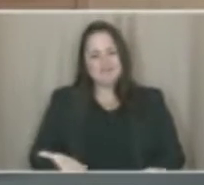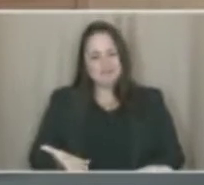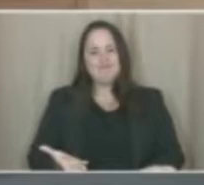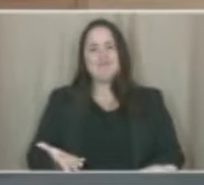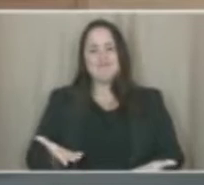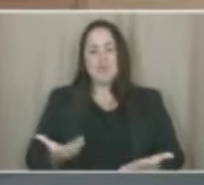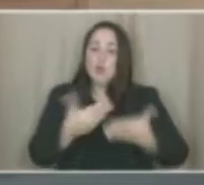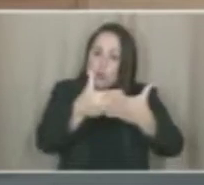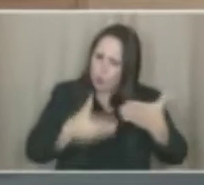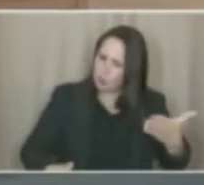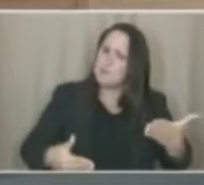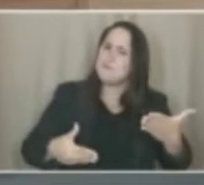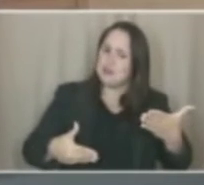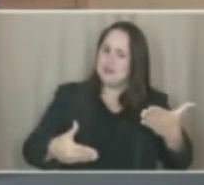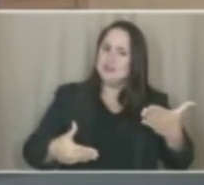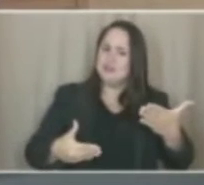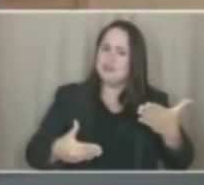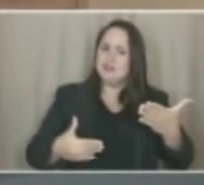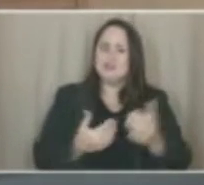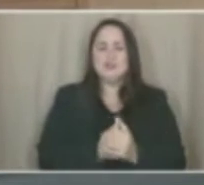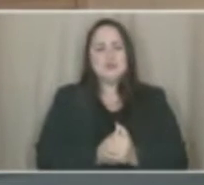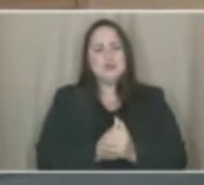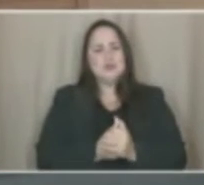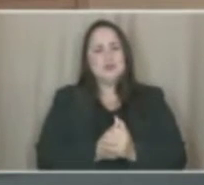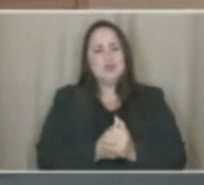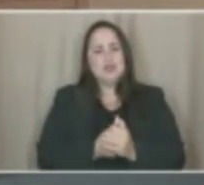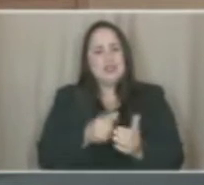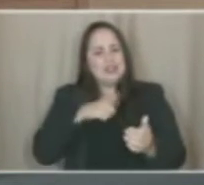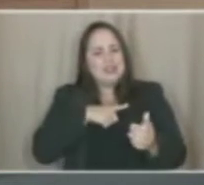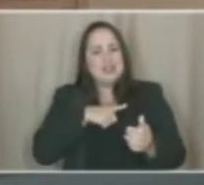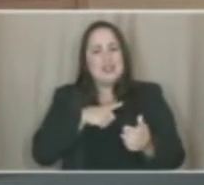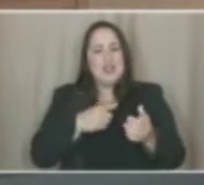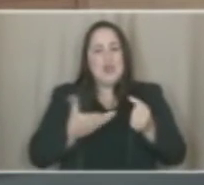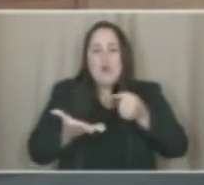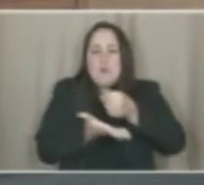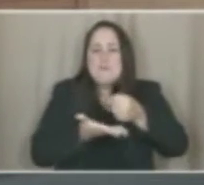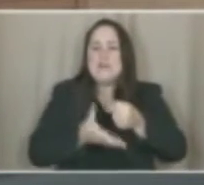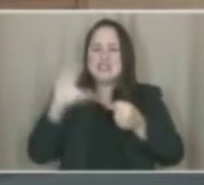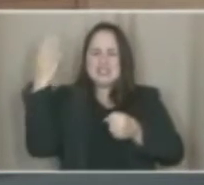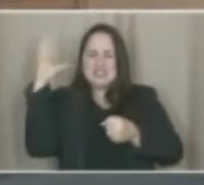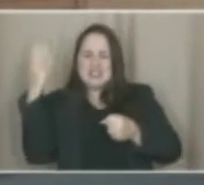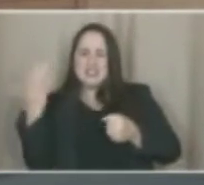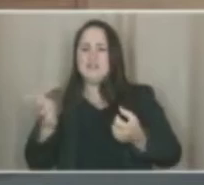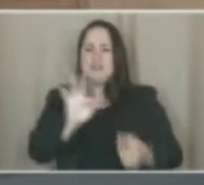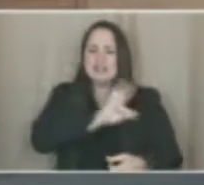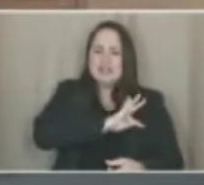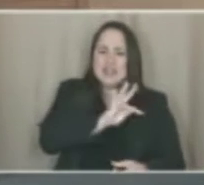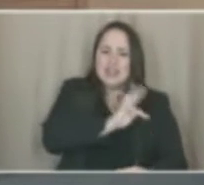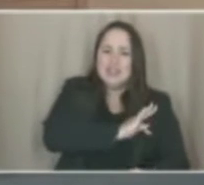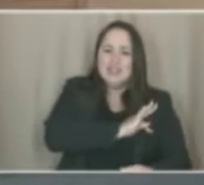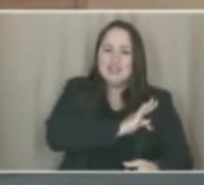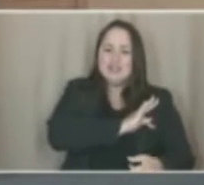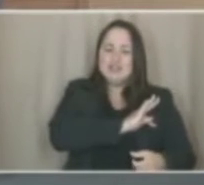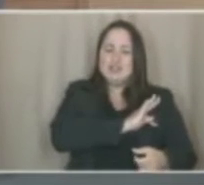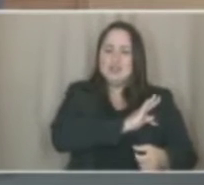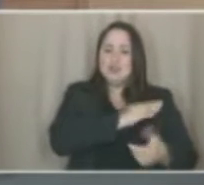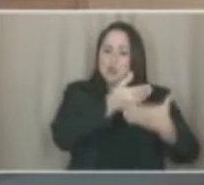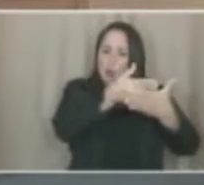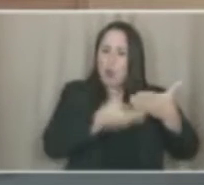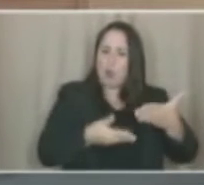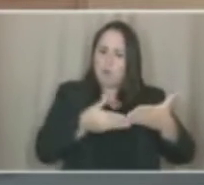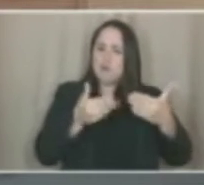pelo Conselho Federal de Medicina, ele tem uma base técnica, tem uma base científica de documentos que foram publicados em 2015.